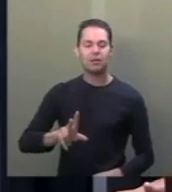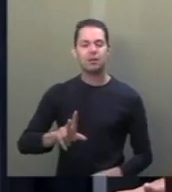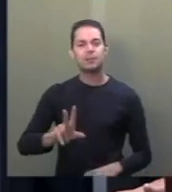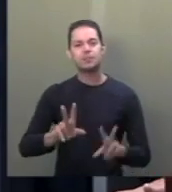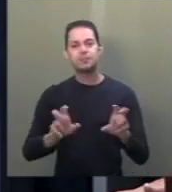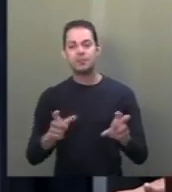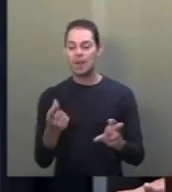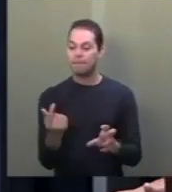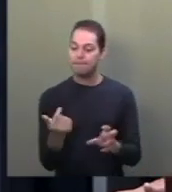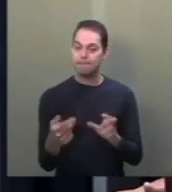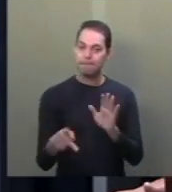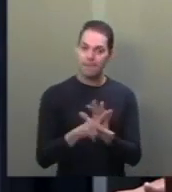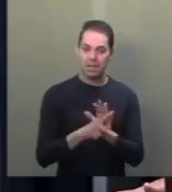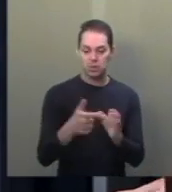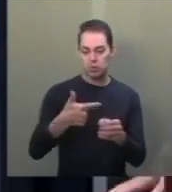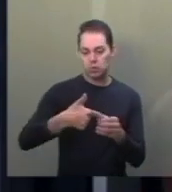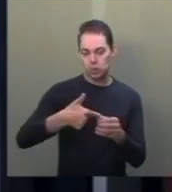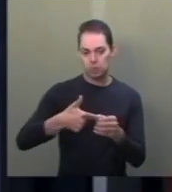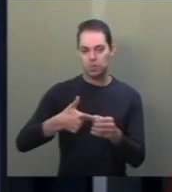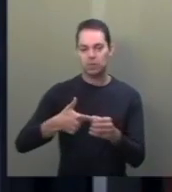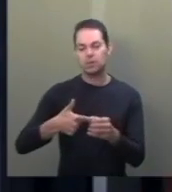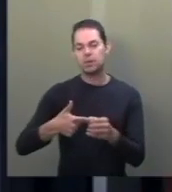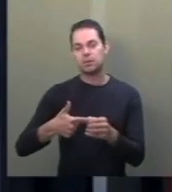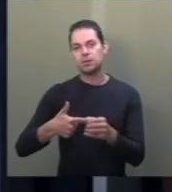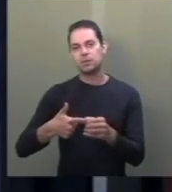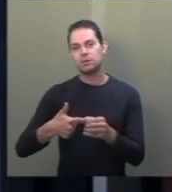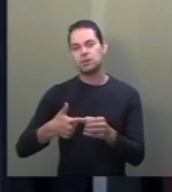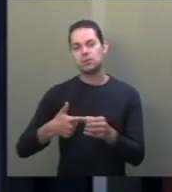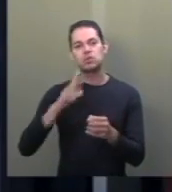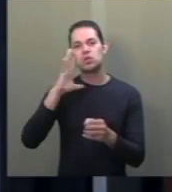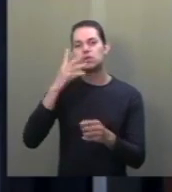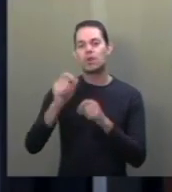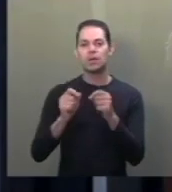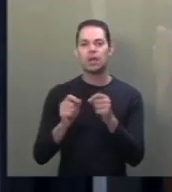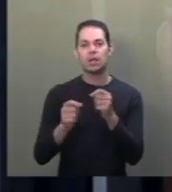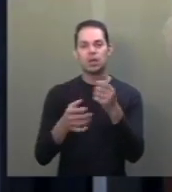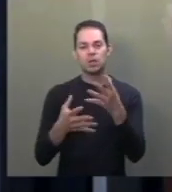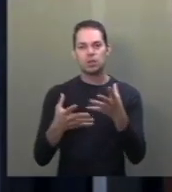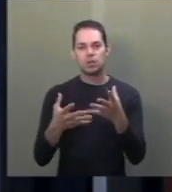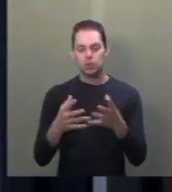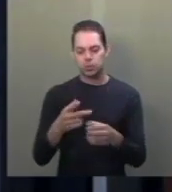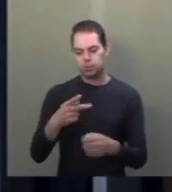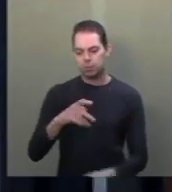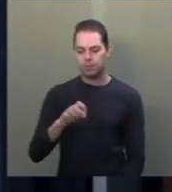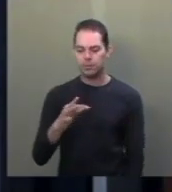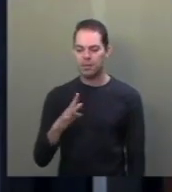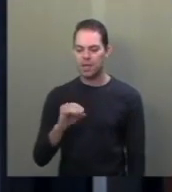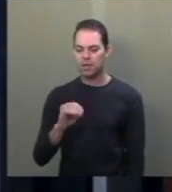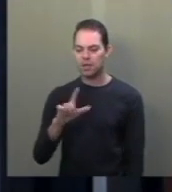preço dos combustíveis. É, sim, promover o refino do petróleo no nosso país